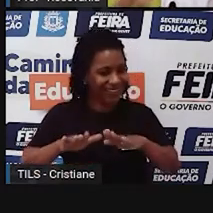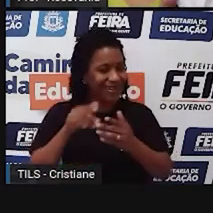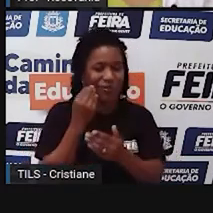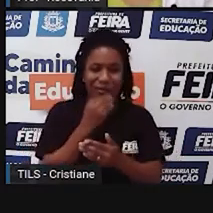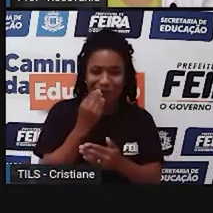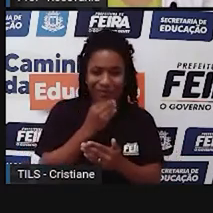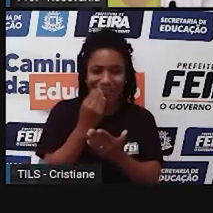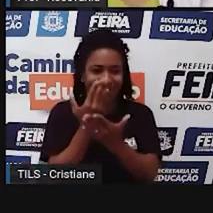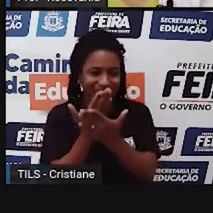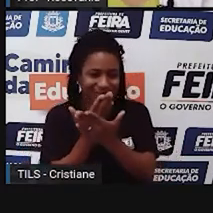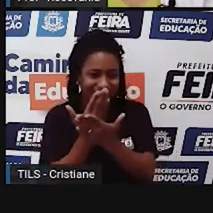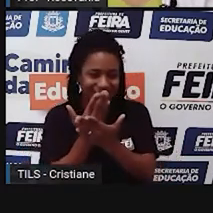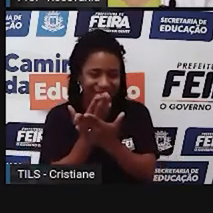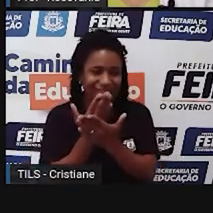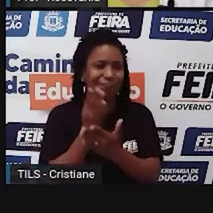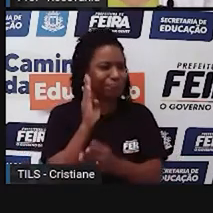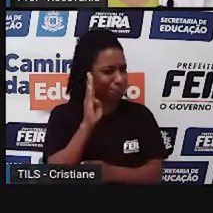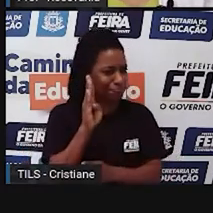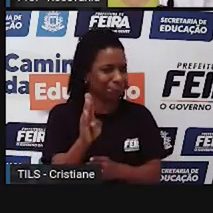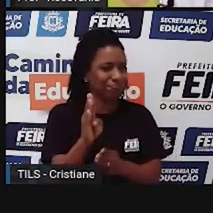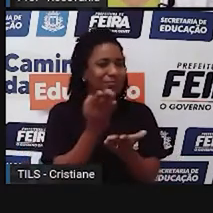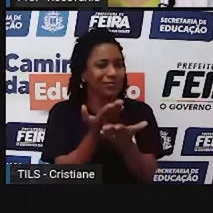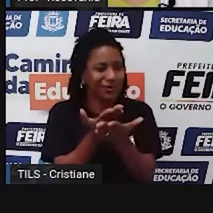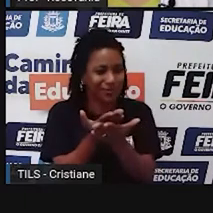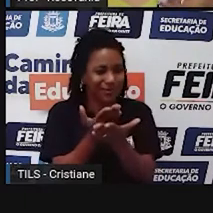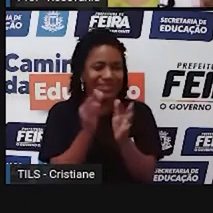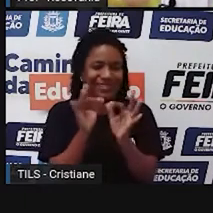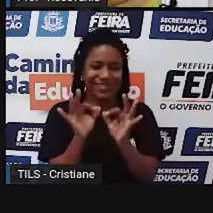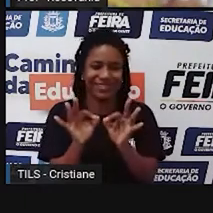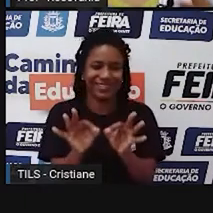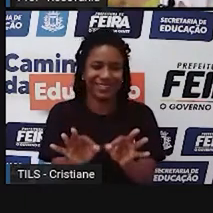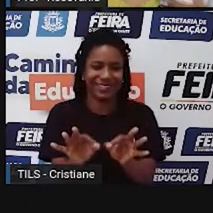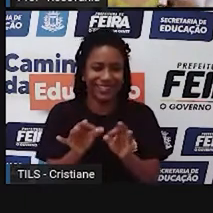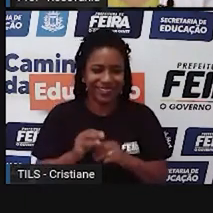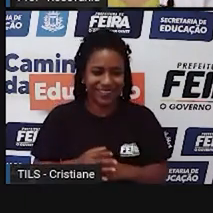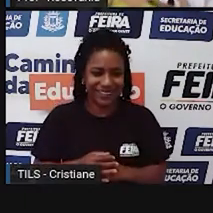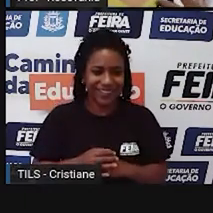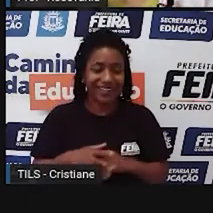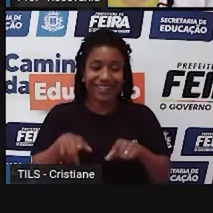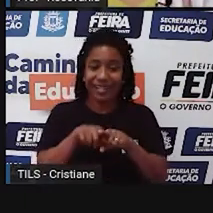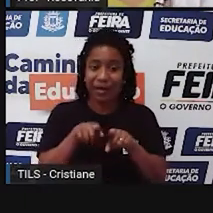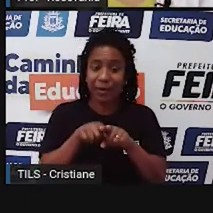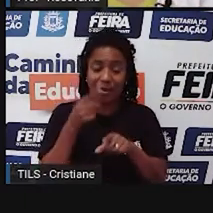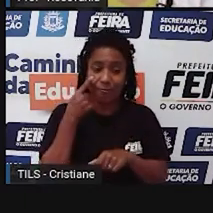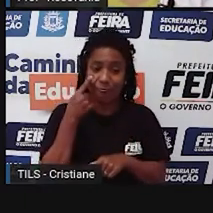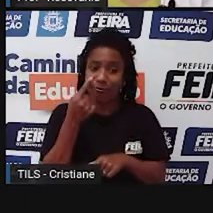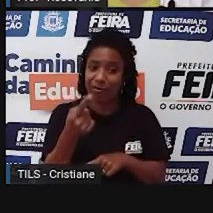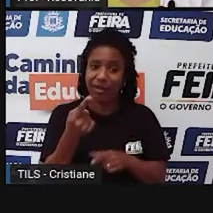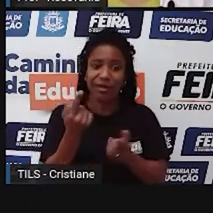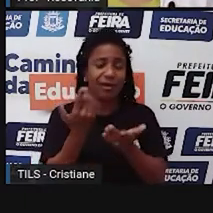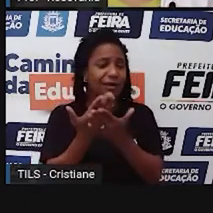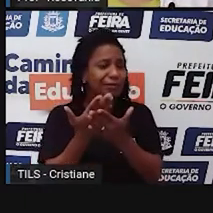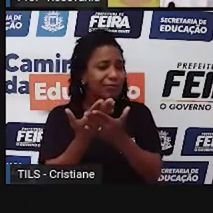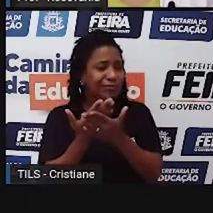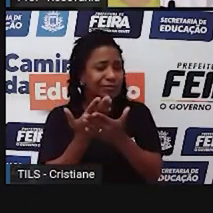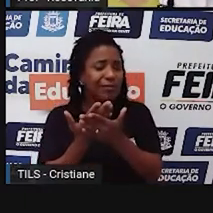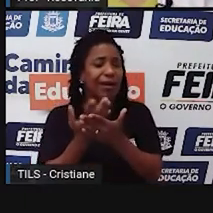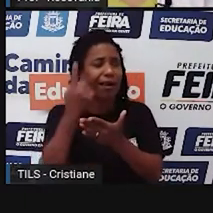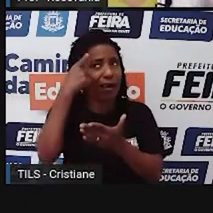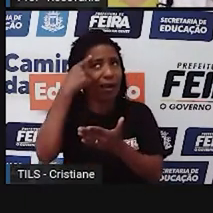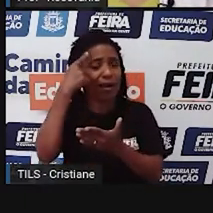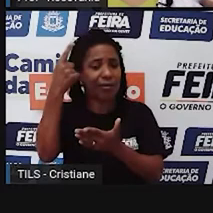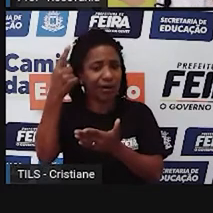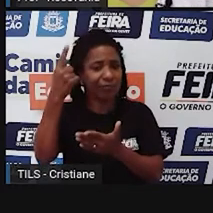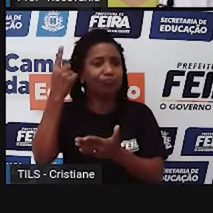que tenham a rotina direitinho, né, para poder estudar, e vão lá, né, rever as aulas que ficou com alguma dúvida, e